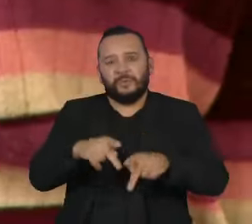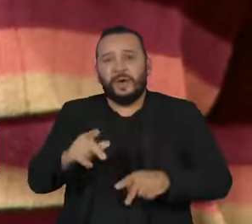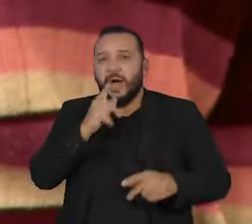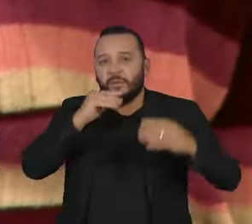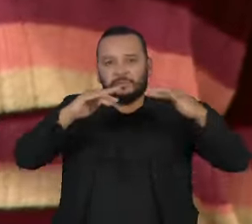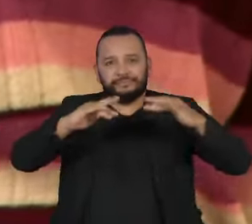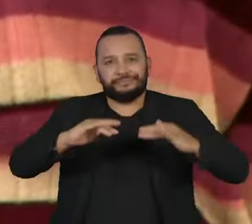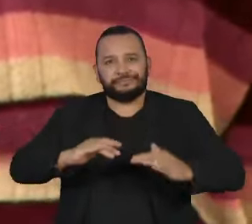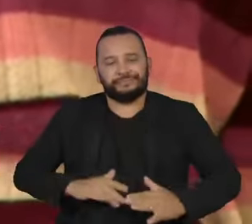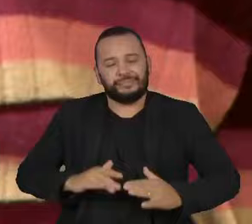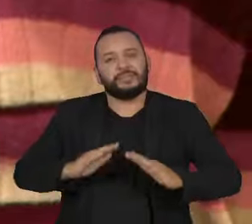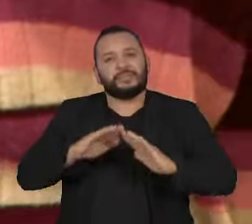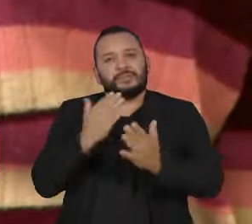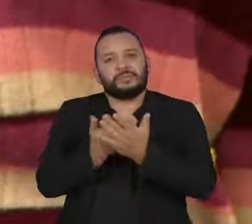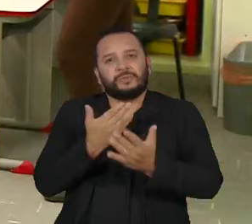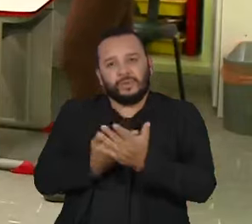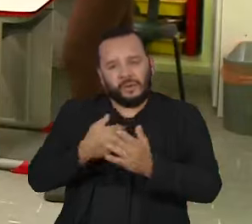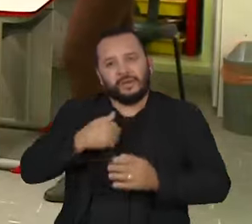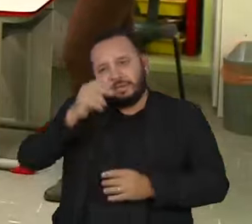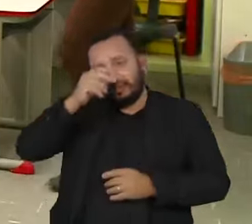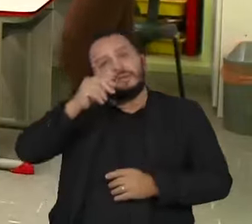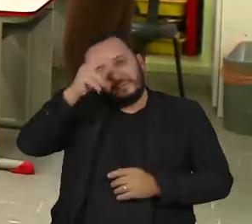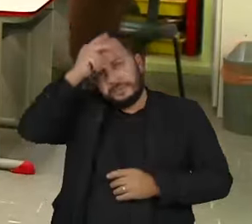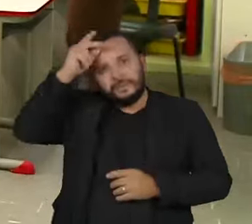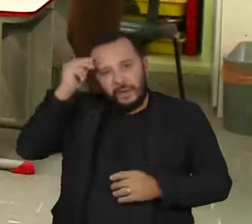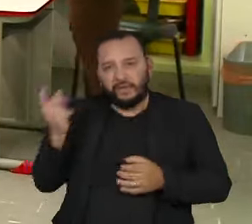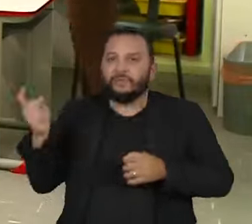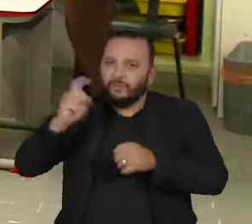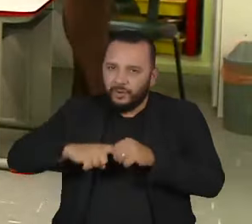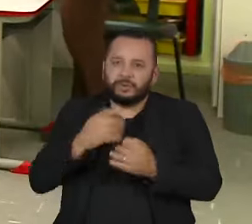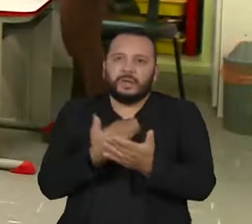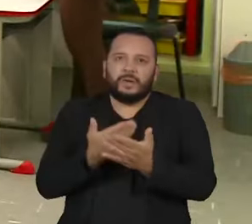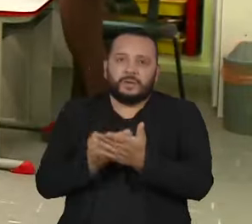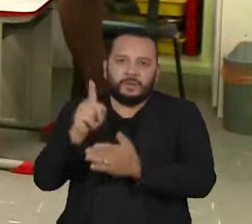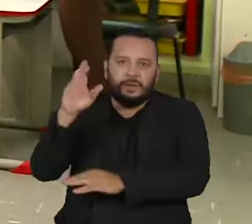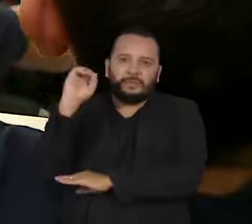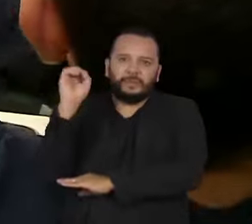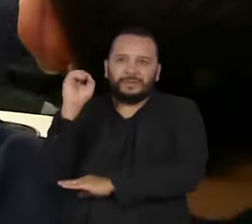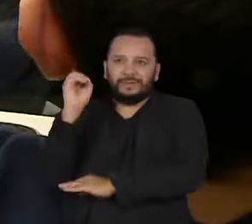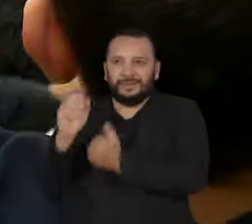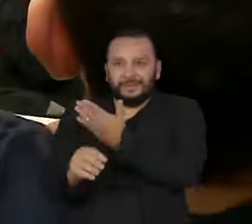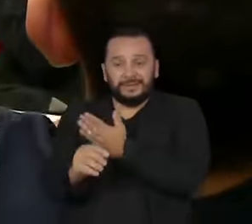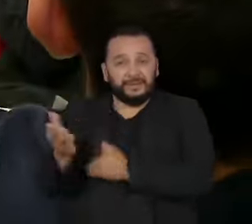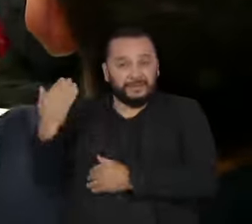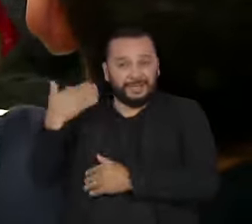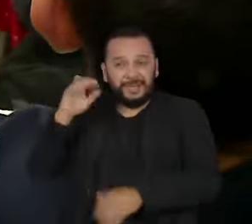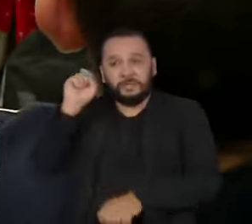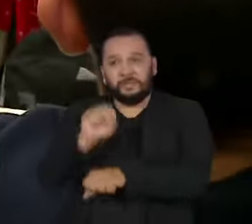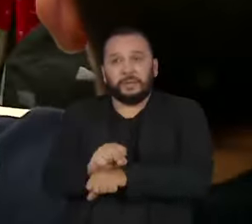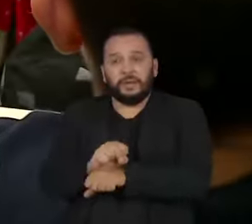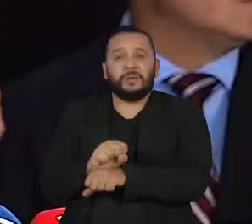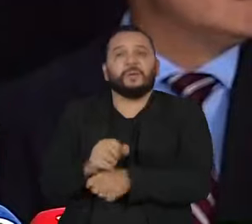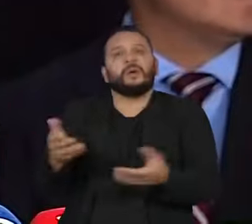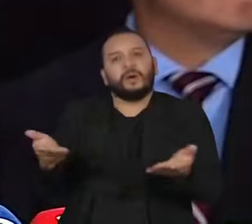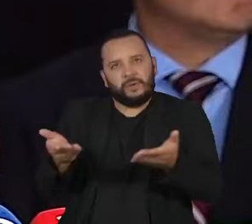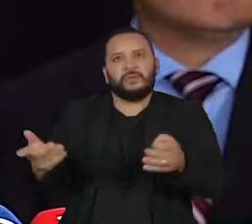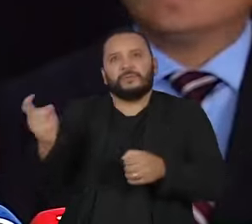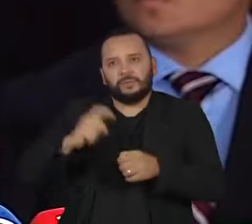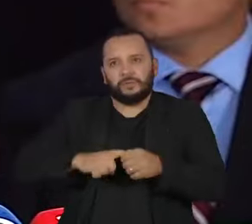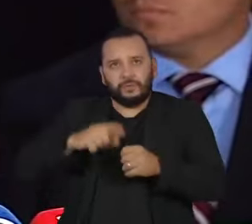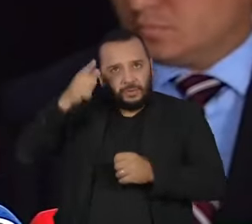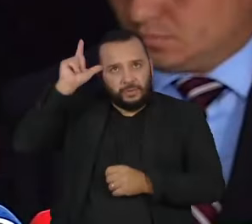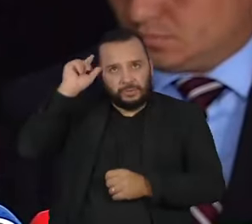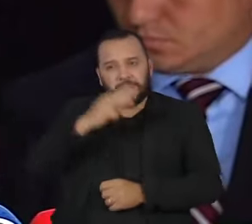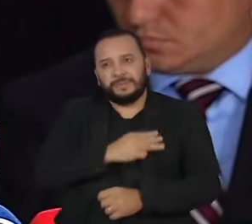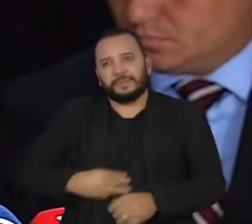escolas da rede municipal de Porto Alegre retomam aos poucos as atividades, paradas desde que as enchentes tomaram conta. Ontem, o